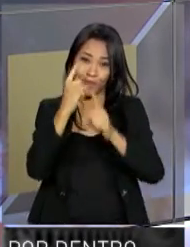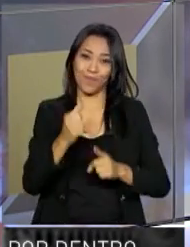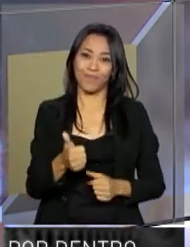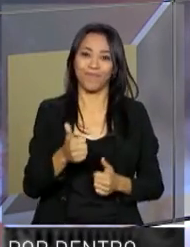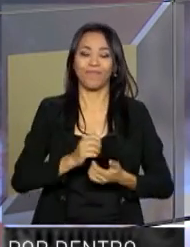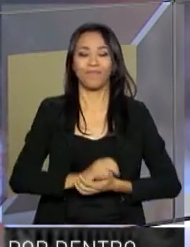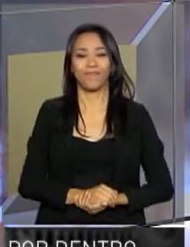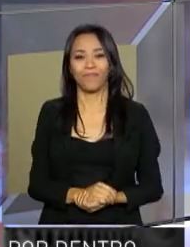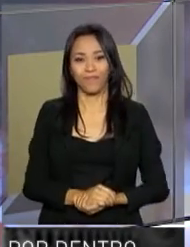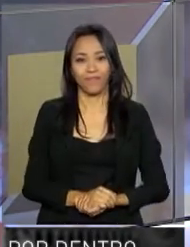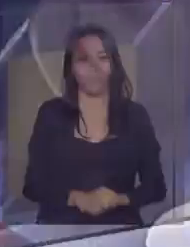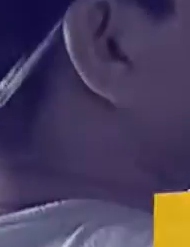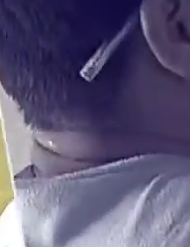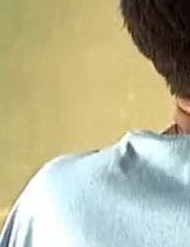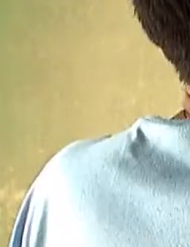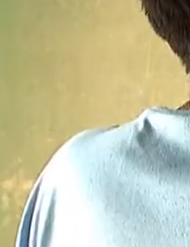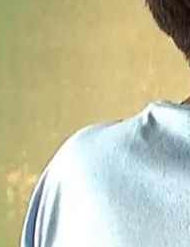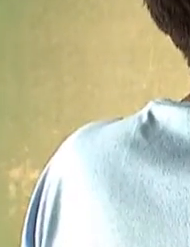próximo programa.